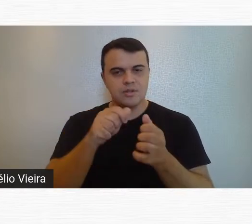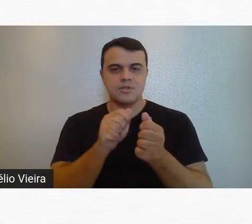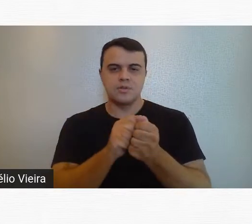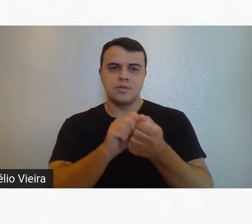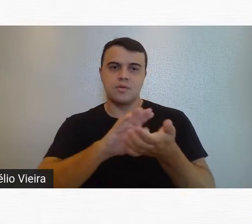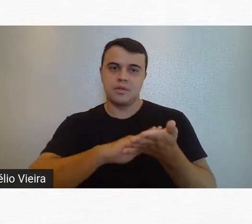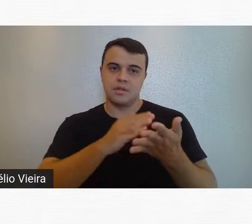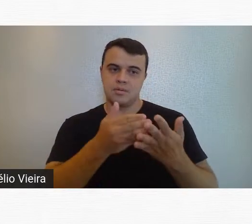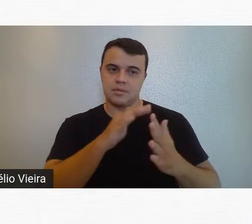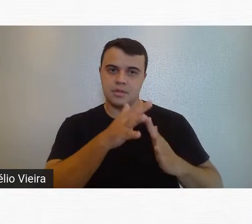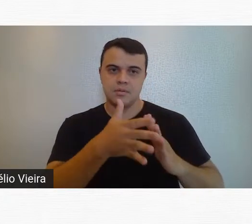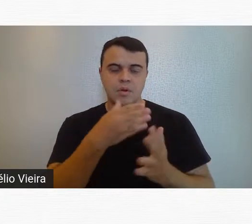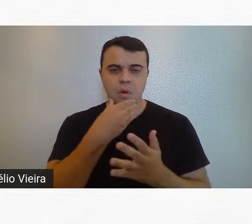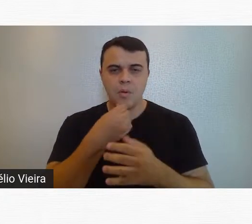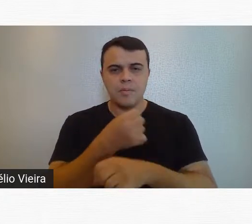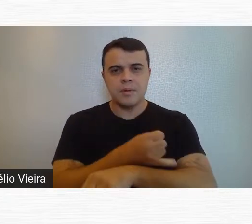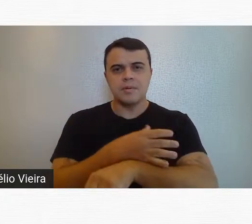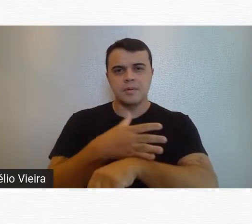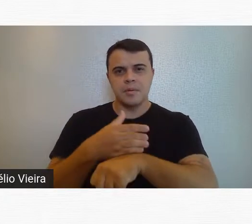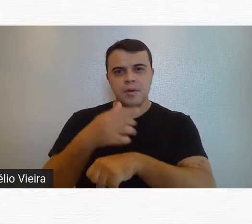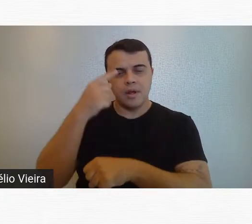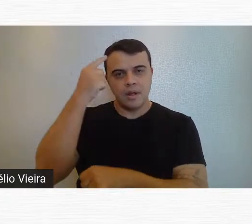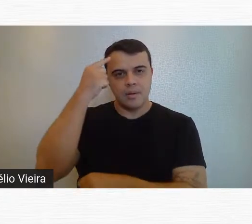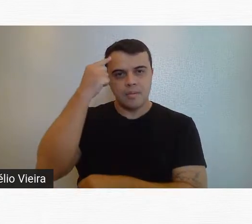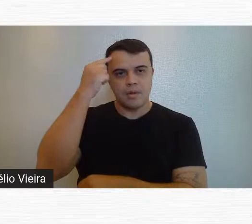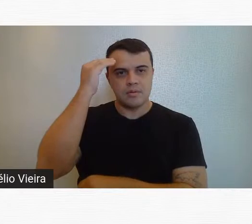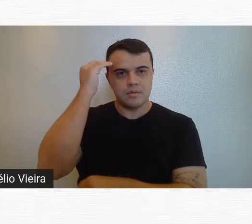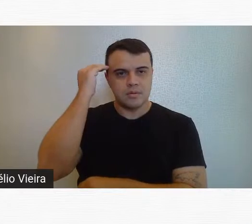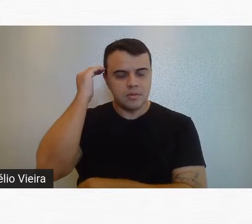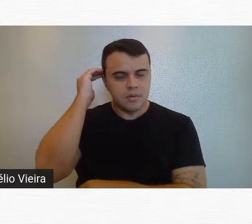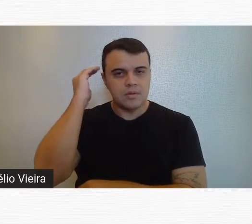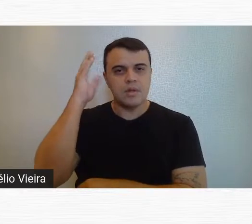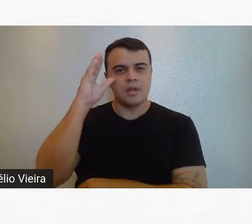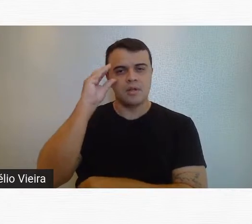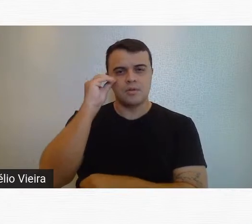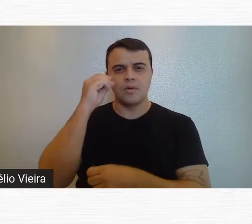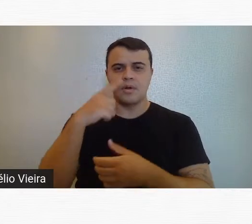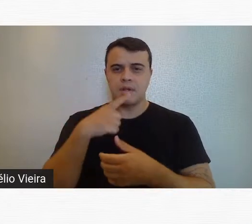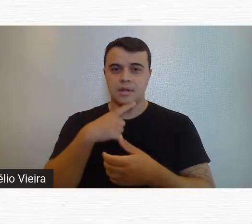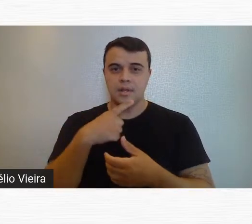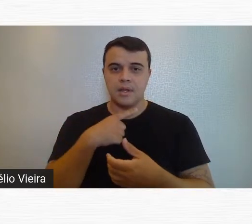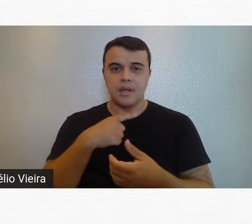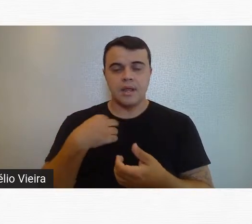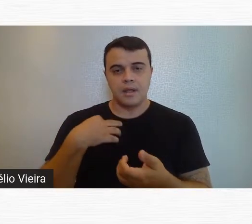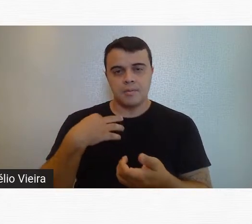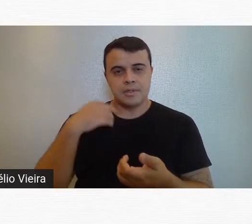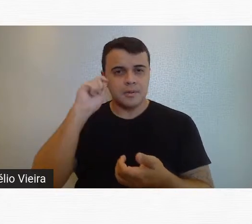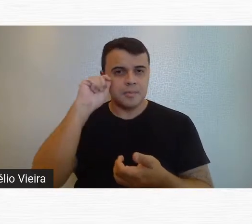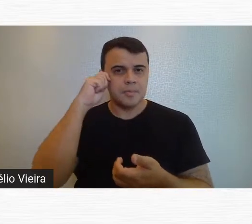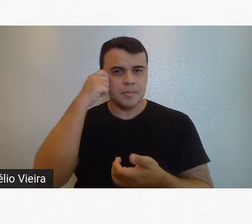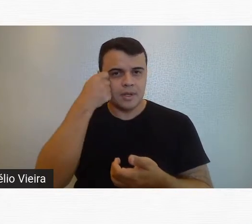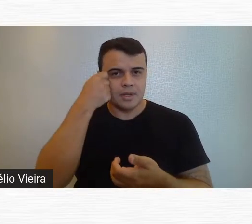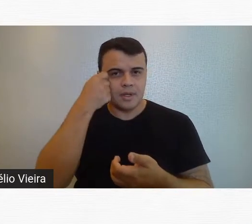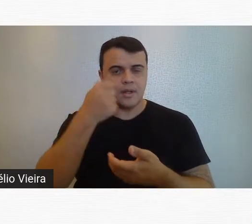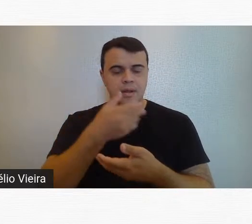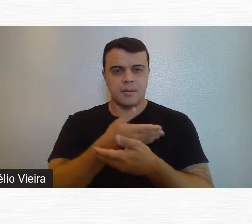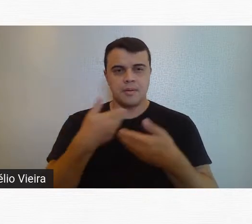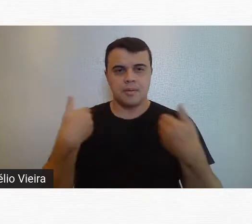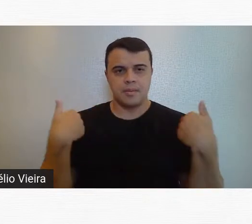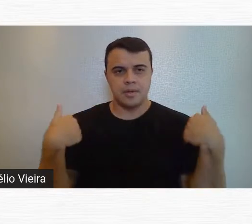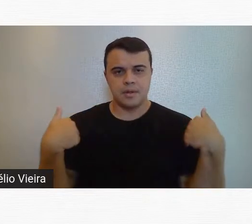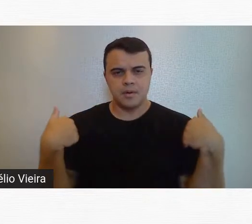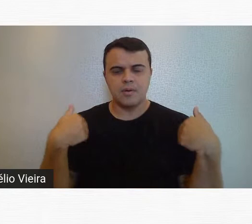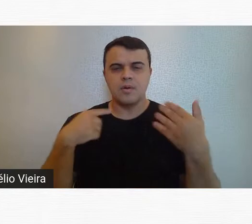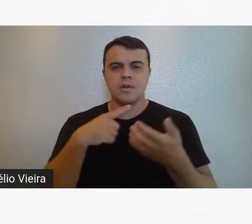gente na tela. Ele é um homem branco, de cabelos curtos e escuros, e ele está com uma camiseta preta de manga curta, uma